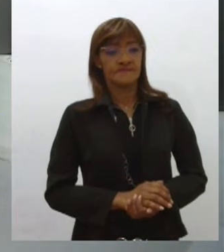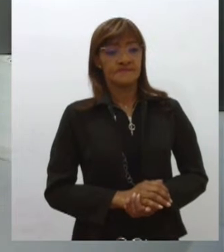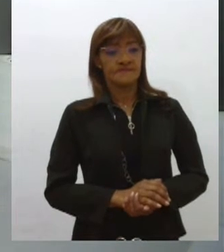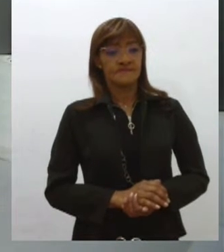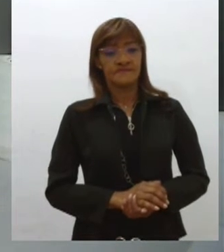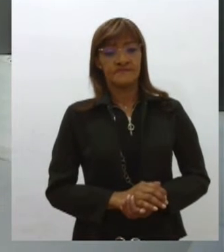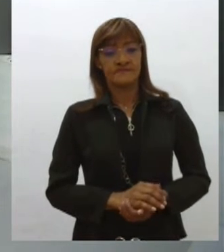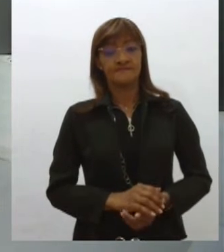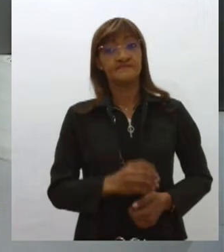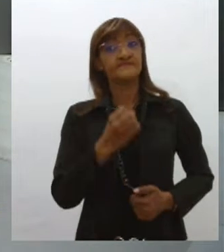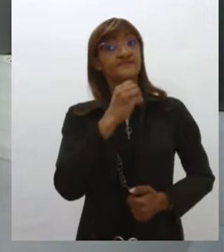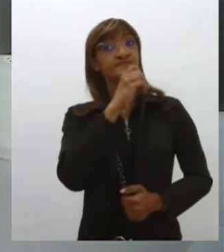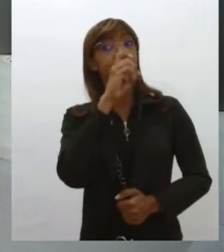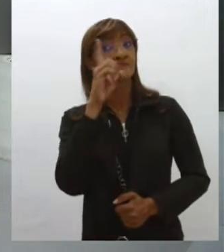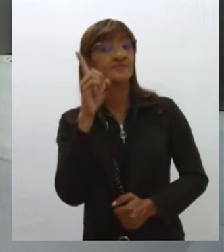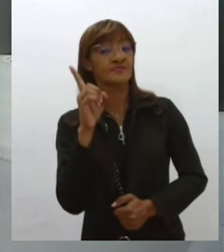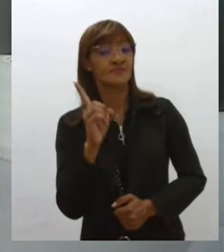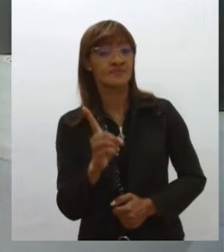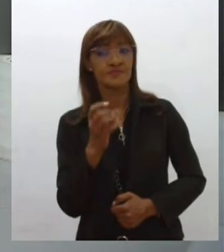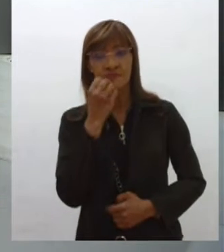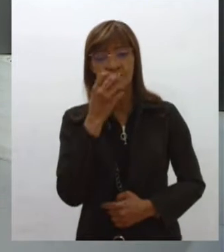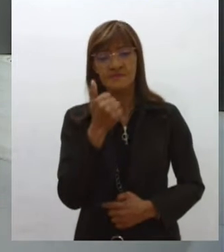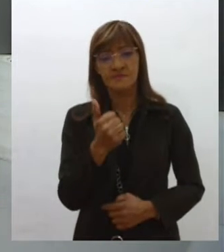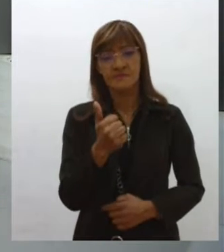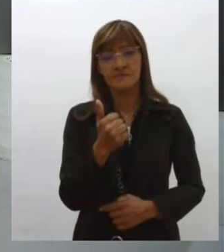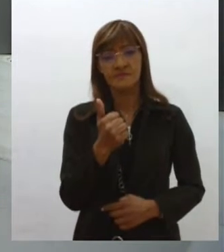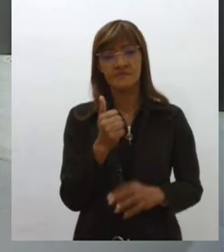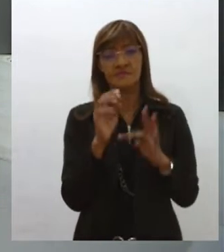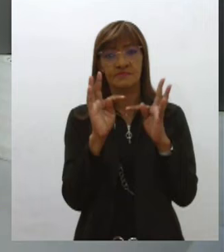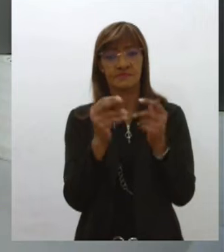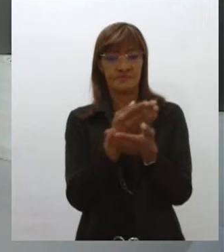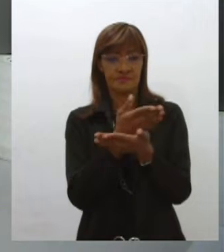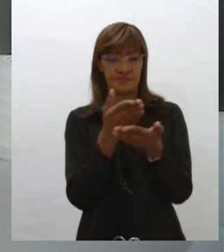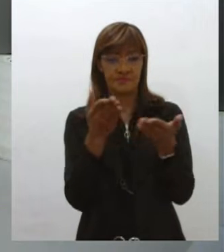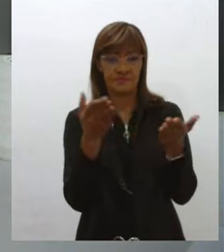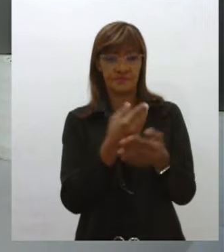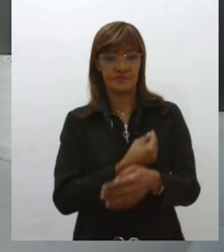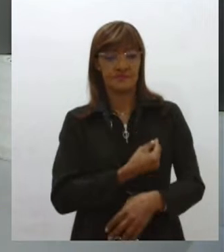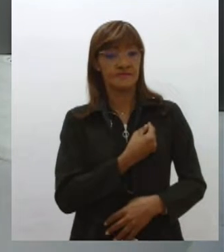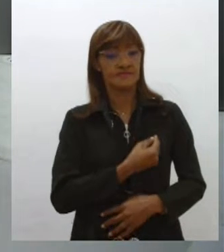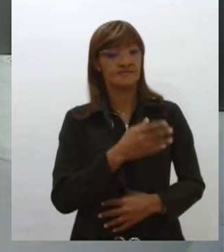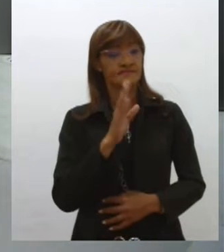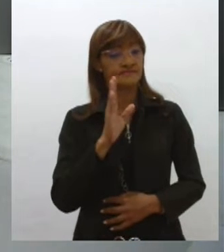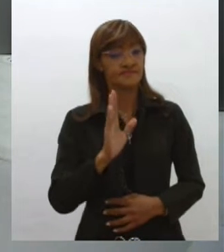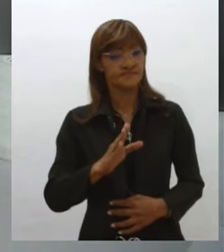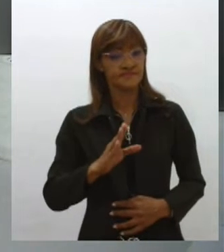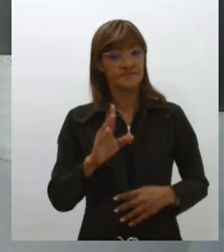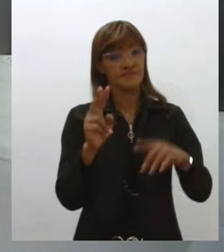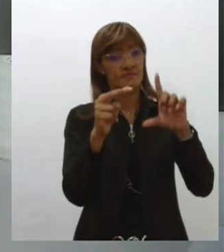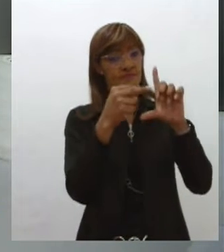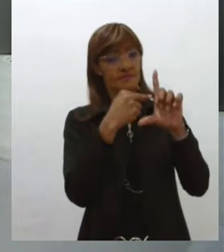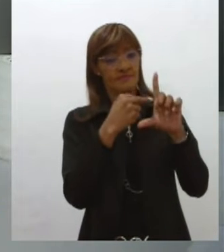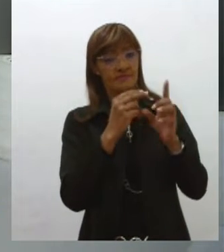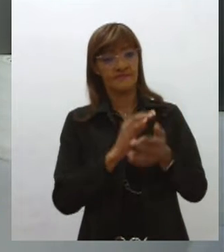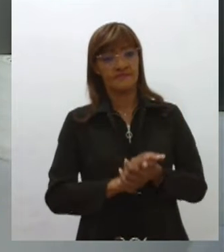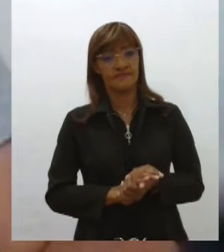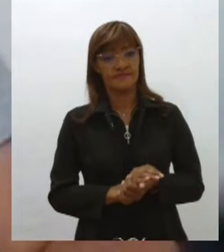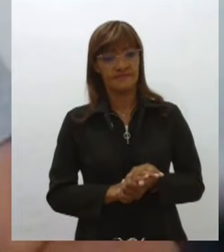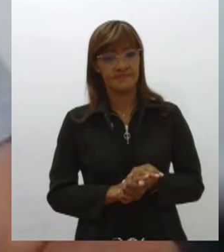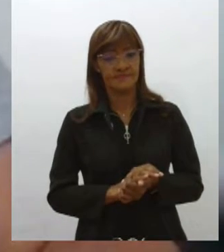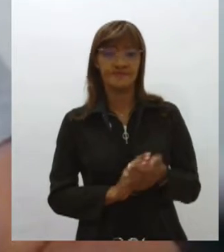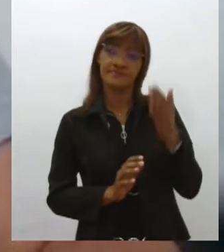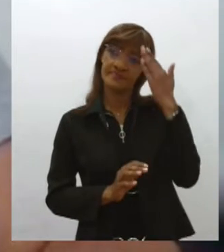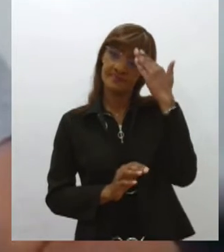Bom dia, Denise. Tudo bem? Bom dia. Bom dia a todos que estão vindo. Bom dia a todos que estão participando aqui. Muito obrigado pelo convite.